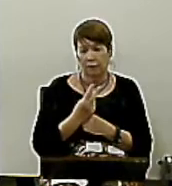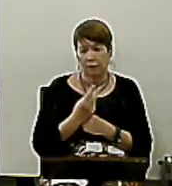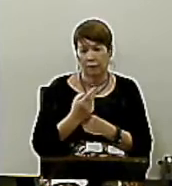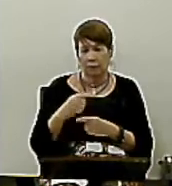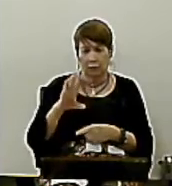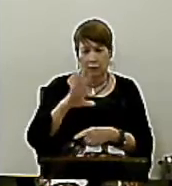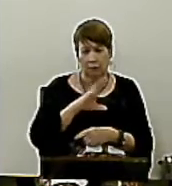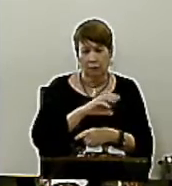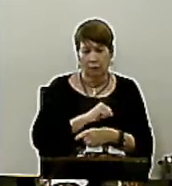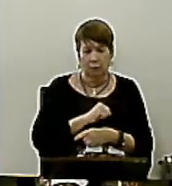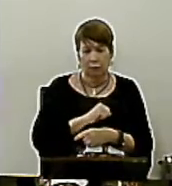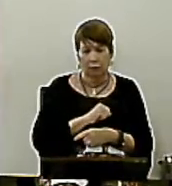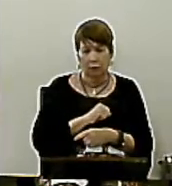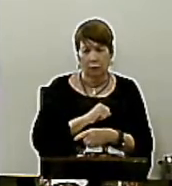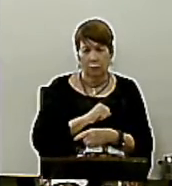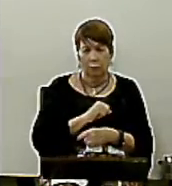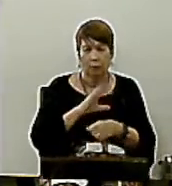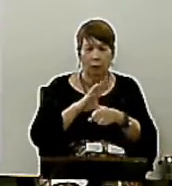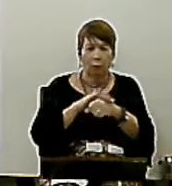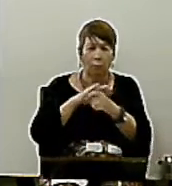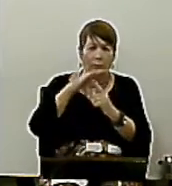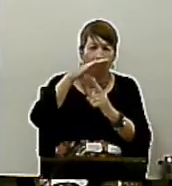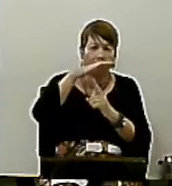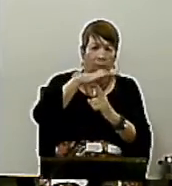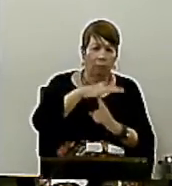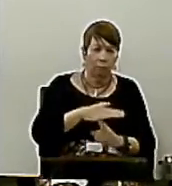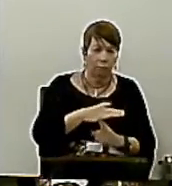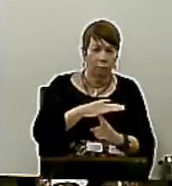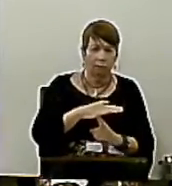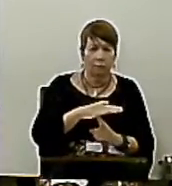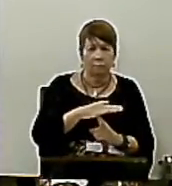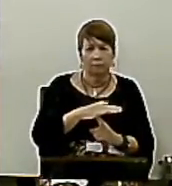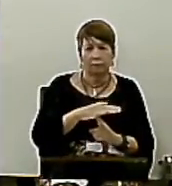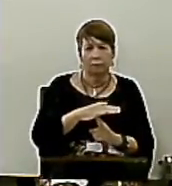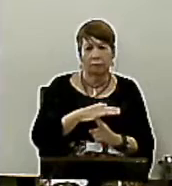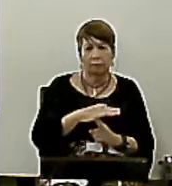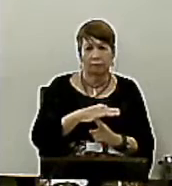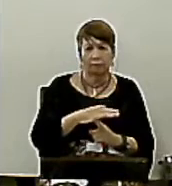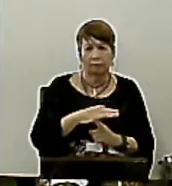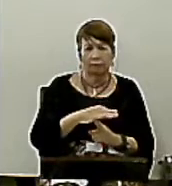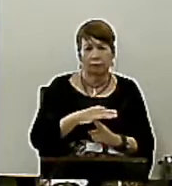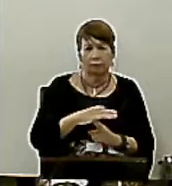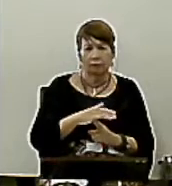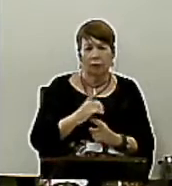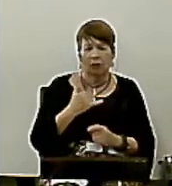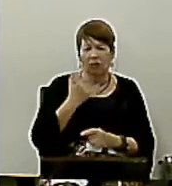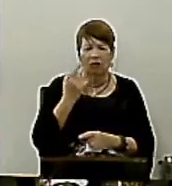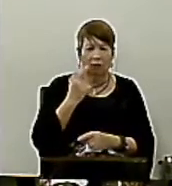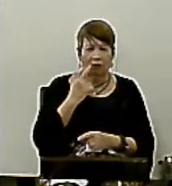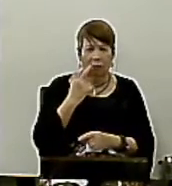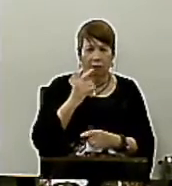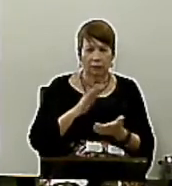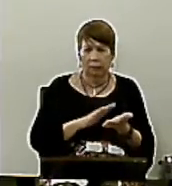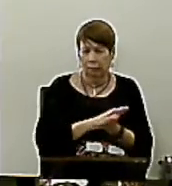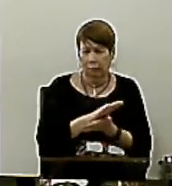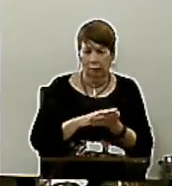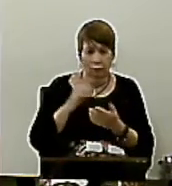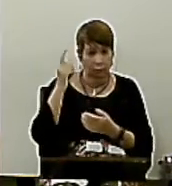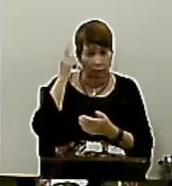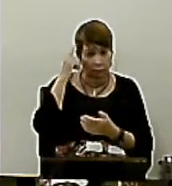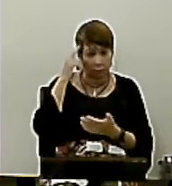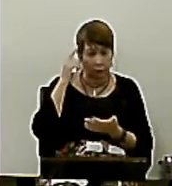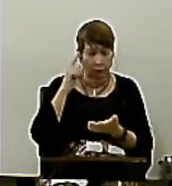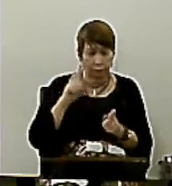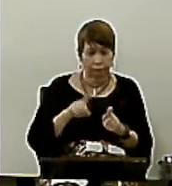Direito Porque tem depressão Porque tem aquilo Porque tem aquilo Outro Porque tem ruga Porque não tem dente Porque não tem cabelo Aquela coisa toda